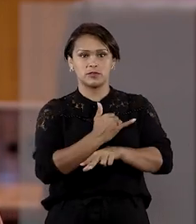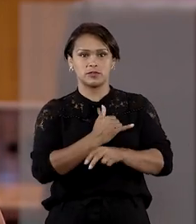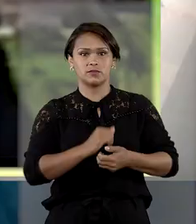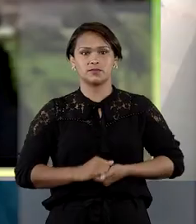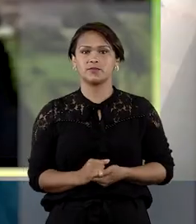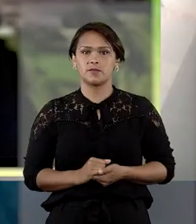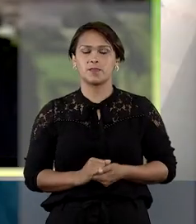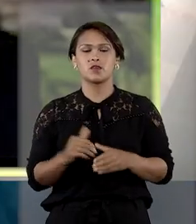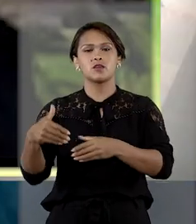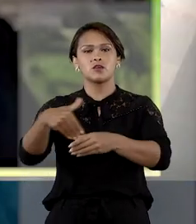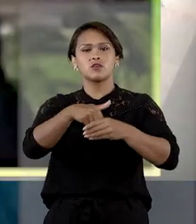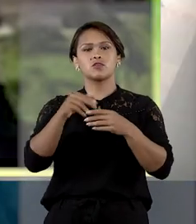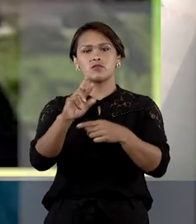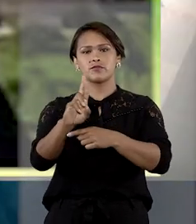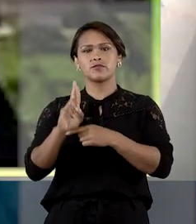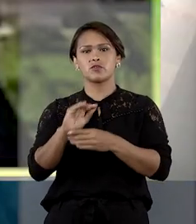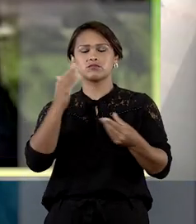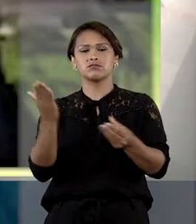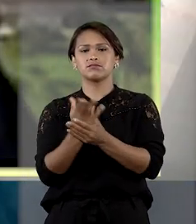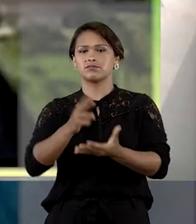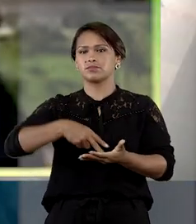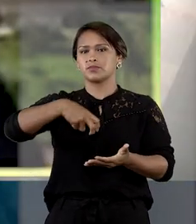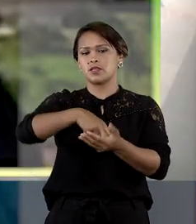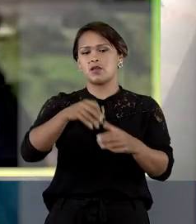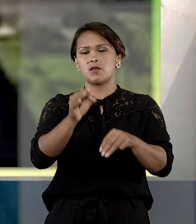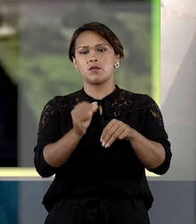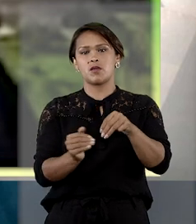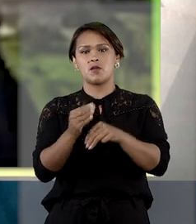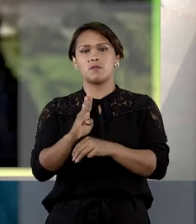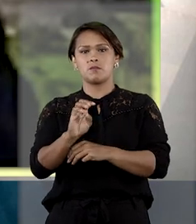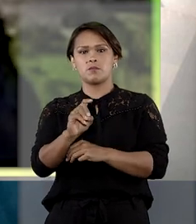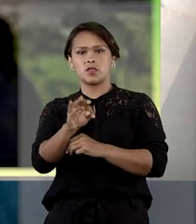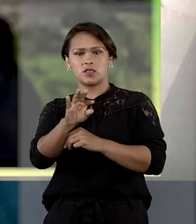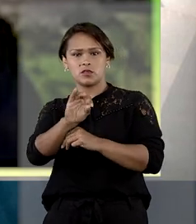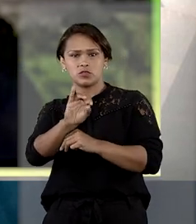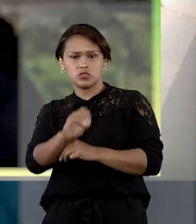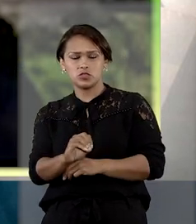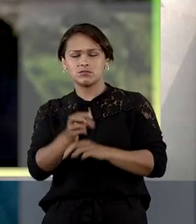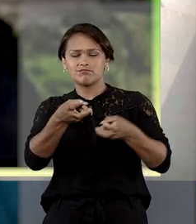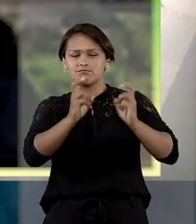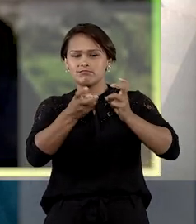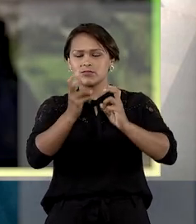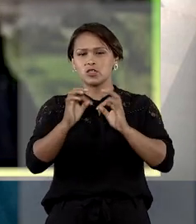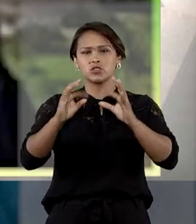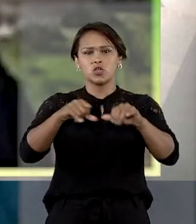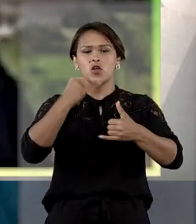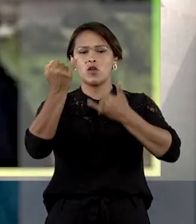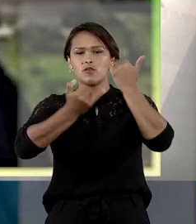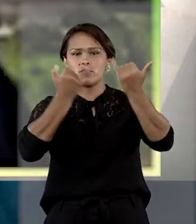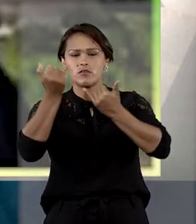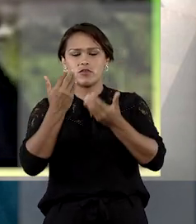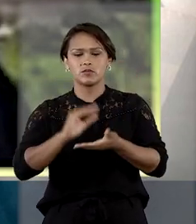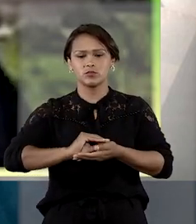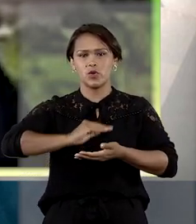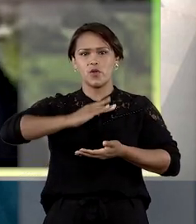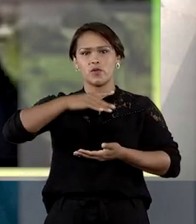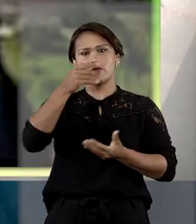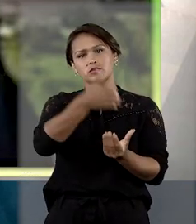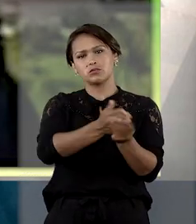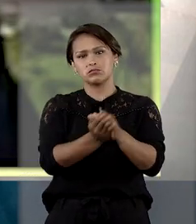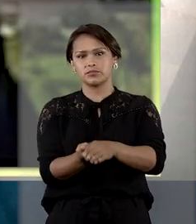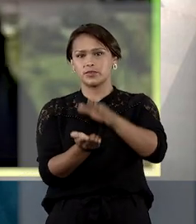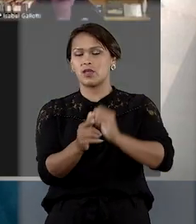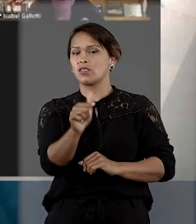vítima. No voto, o relator da ação penal, ministro Benedito Gonçalves, observou que os elementos de informação colhidos no